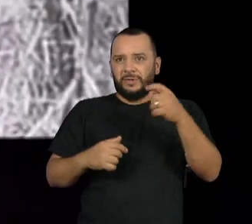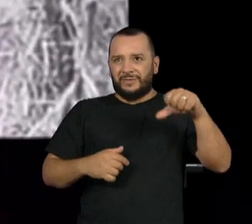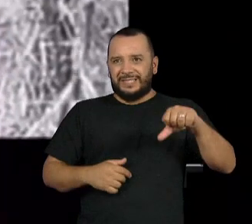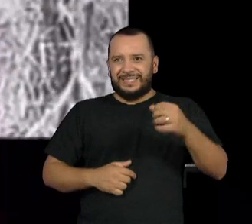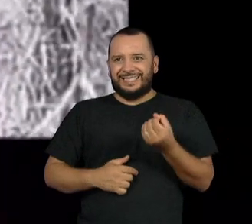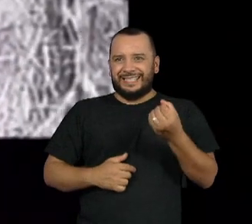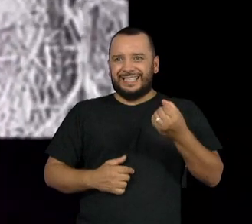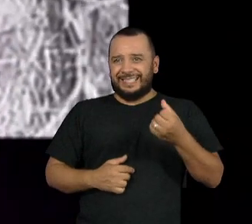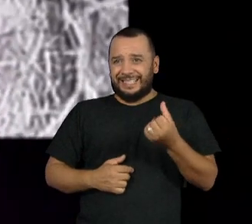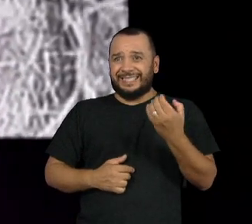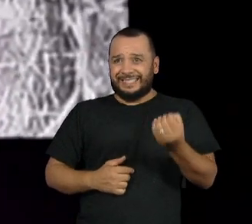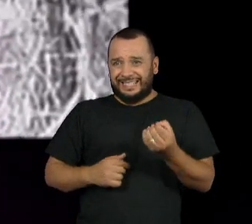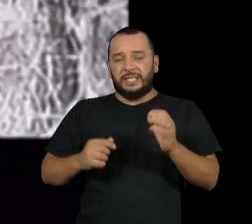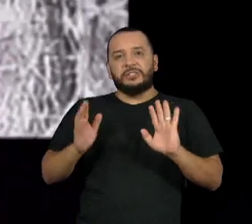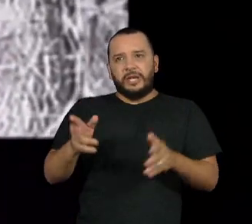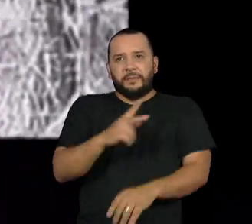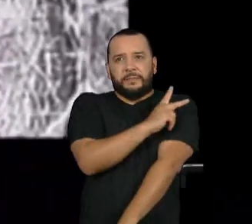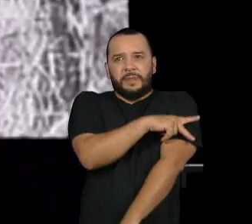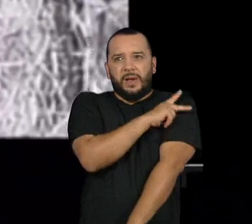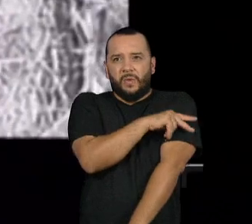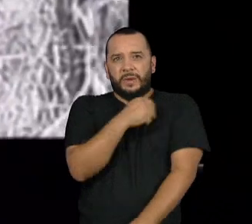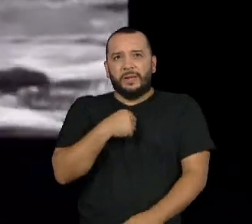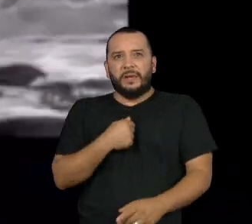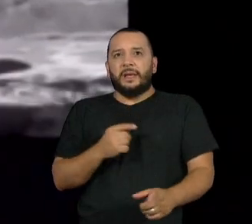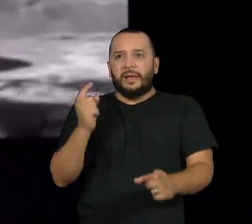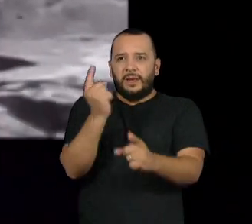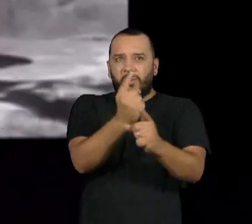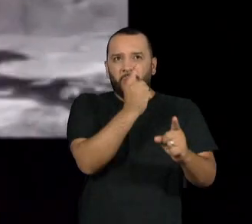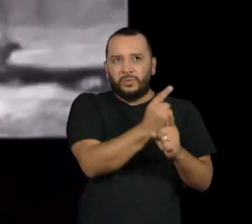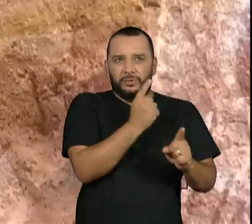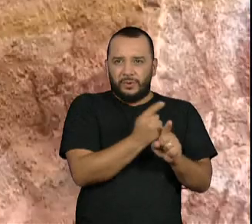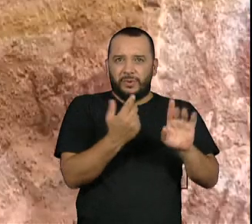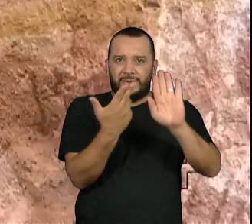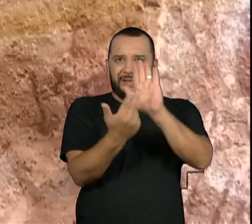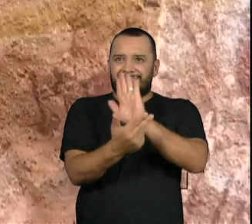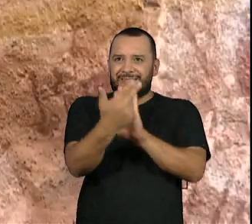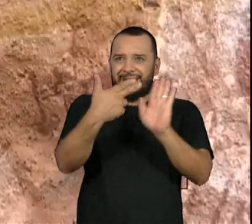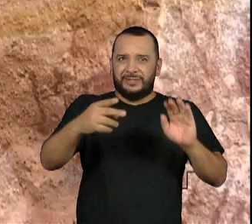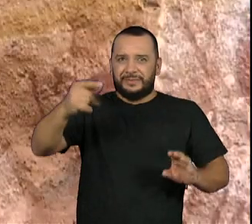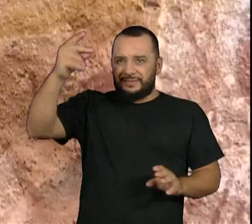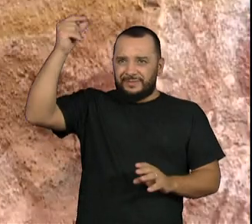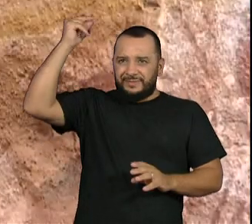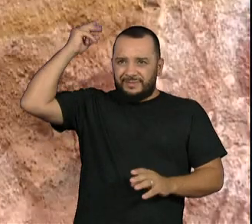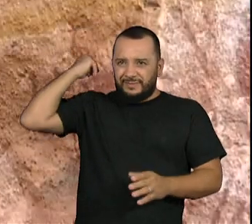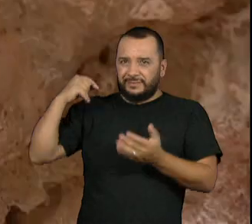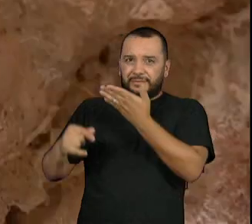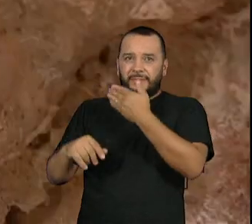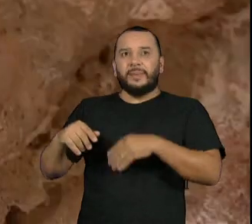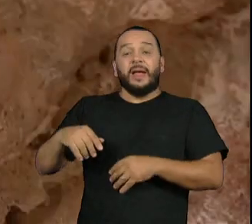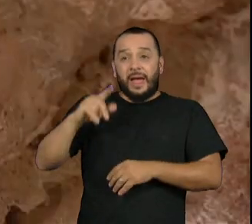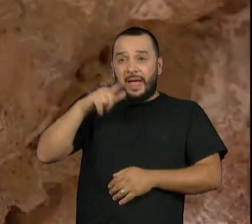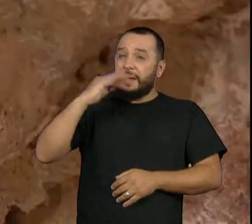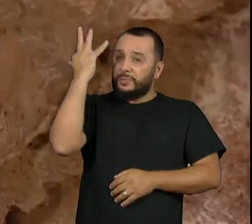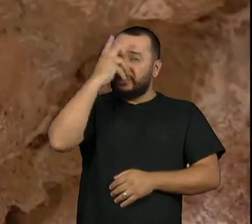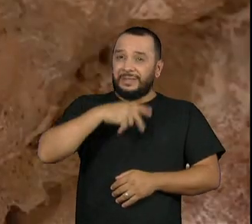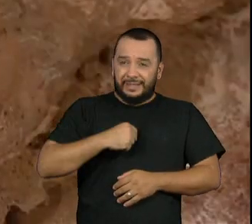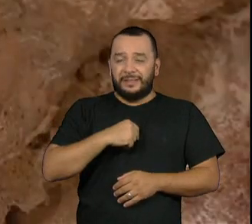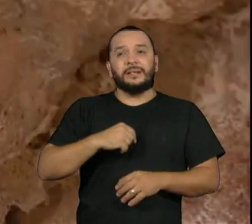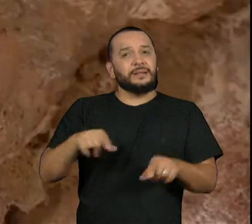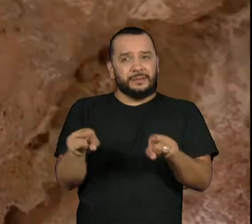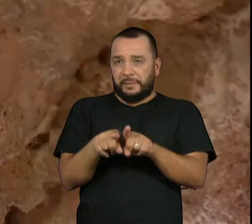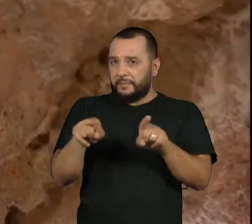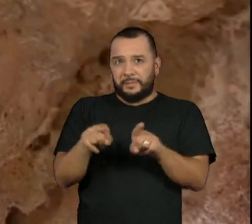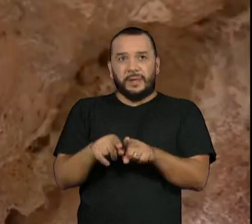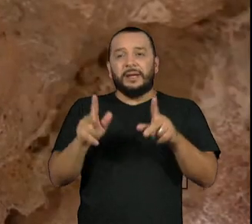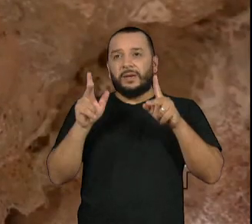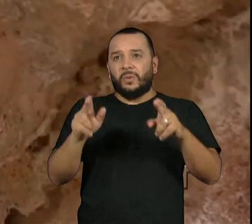do Nordeste, no Piauí, descobre que as pinturas rupestres daqui são tão bonitas e tão importantes quanto